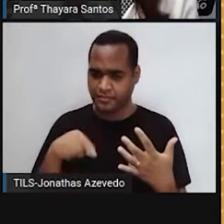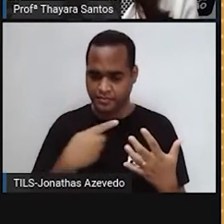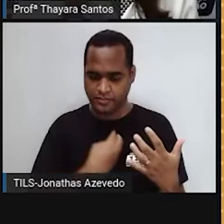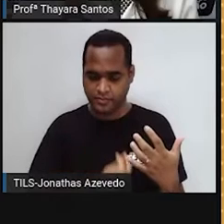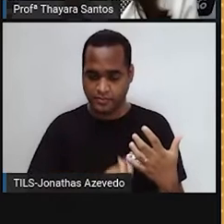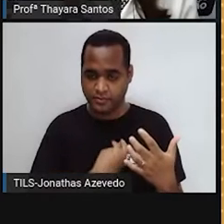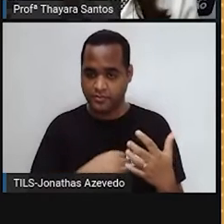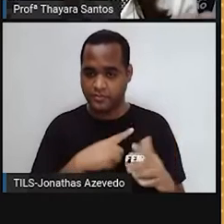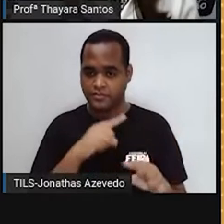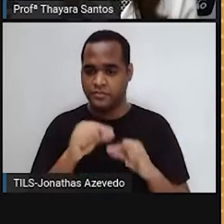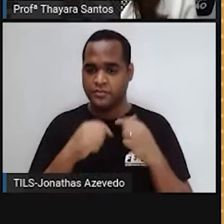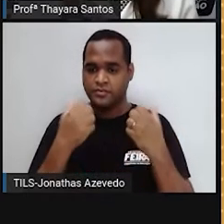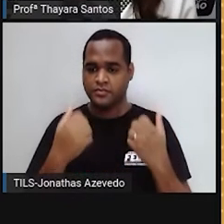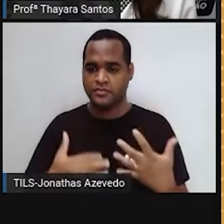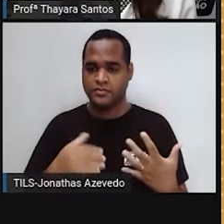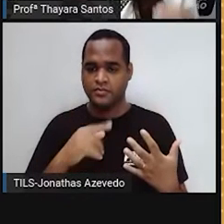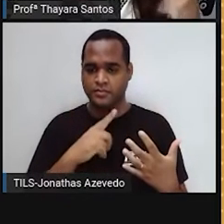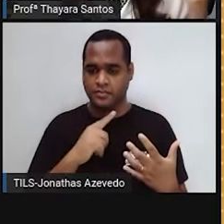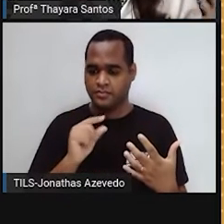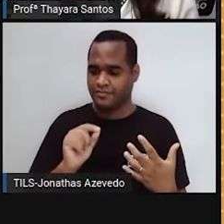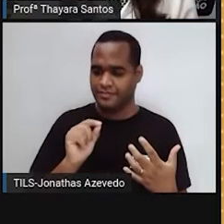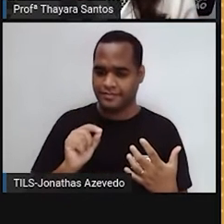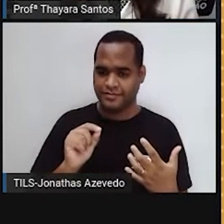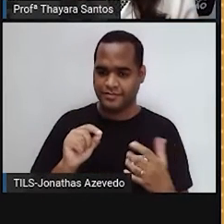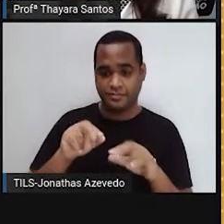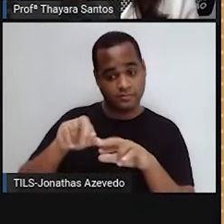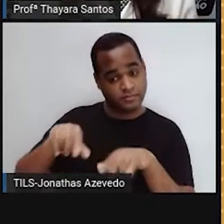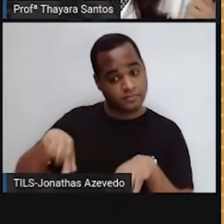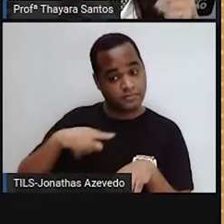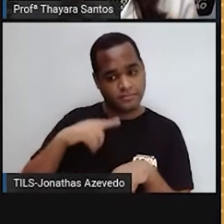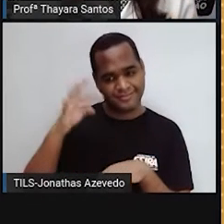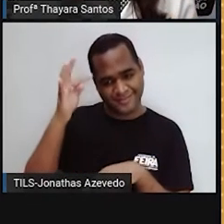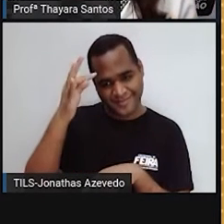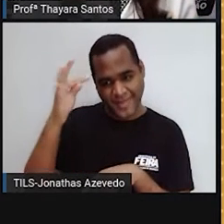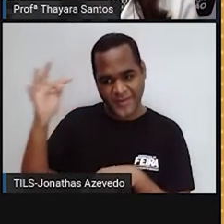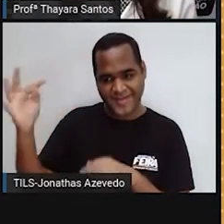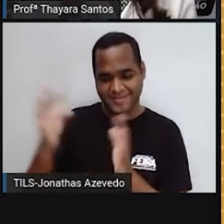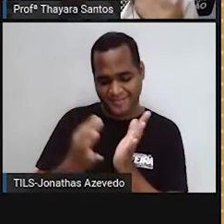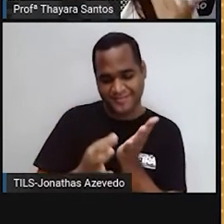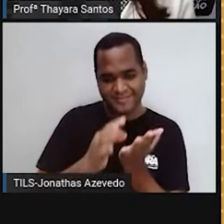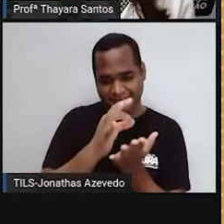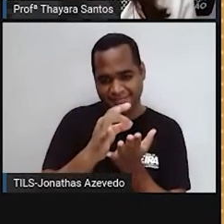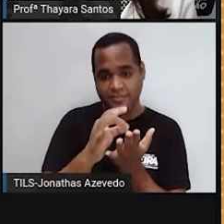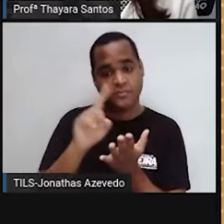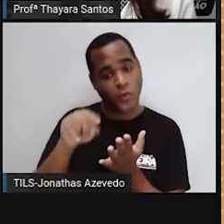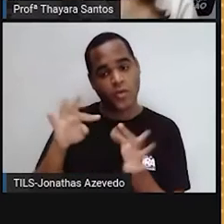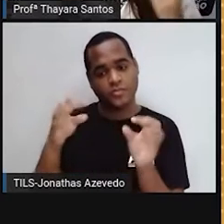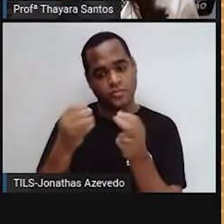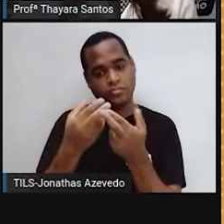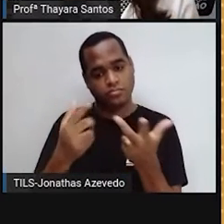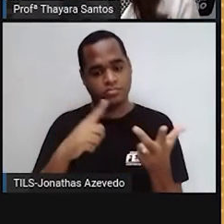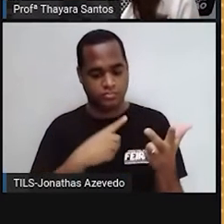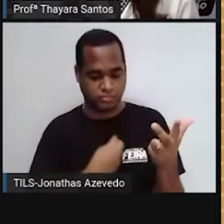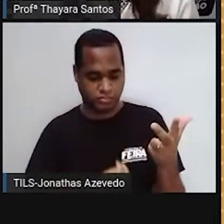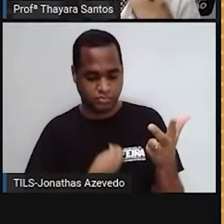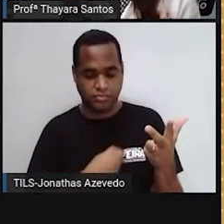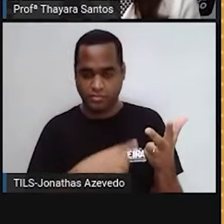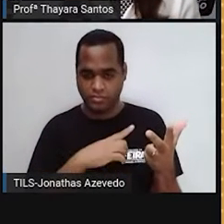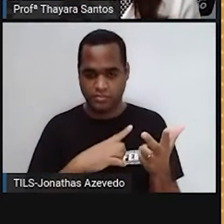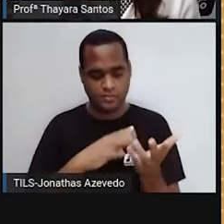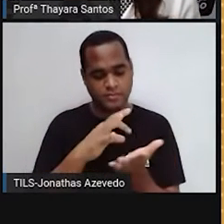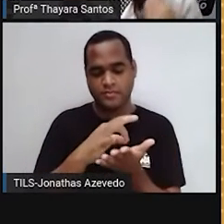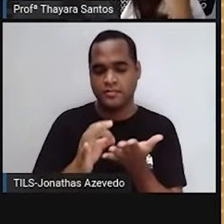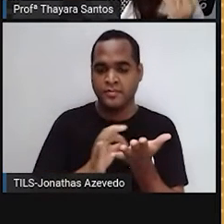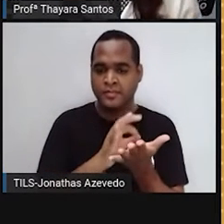naquele organismo. Então todo ser vivo, segundo a teoria celular, é formado por célula. Então qualquer ser vivo que a gente